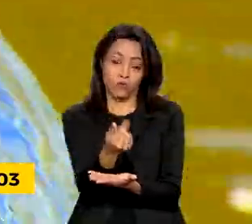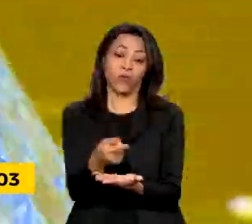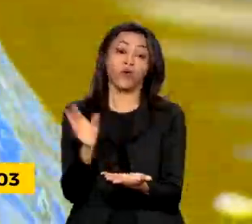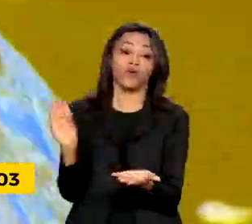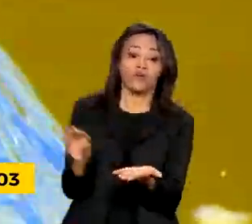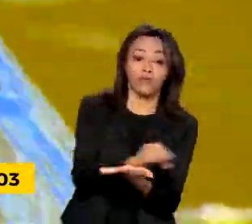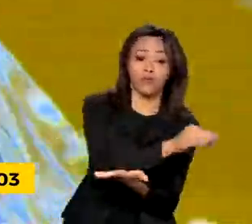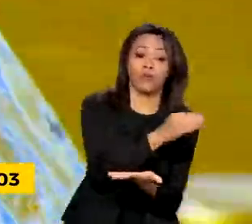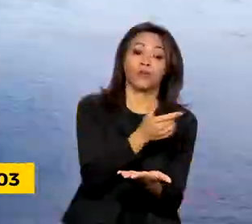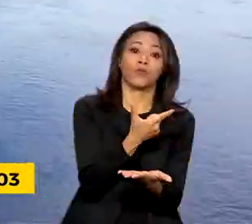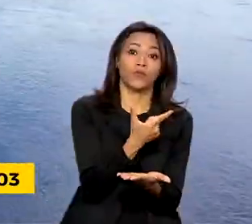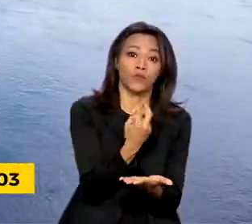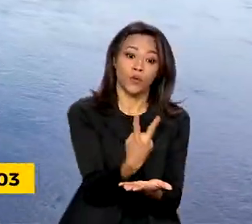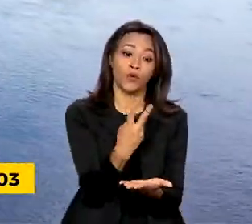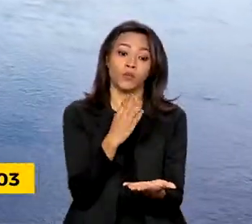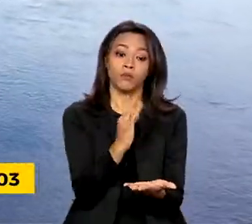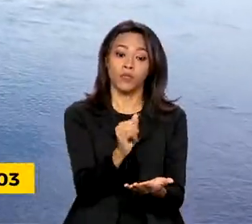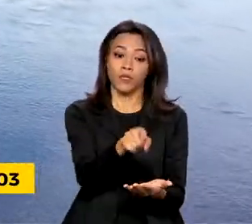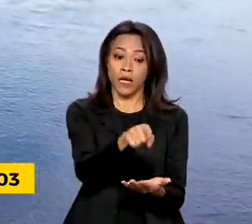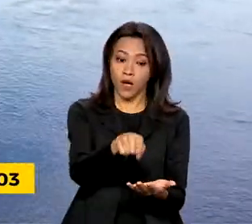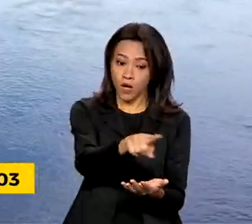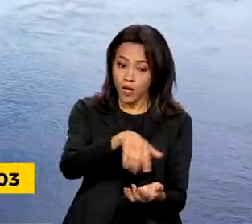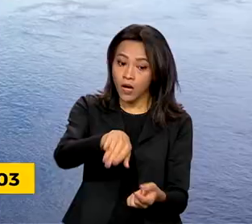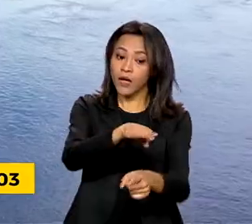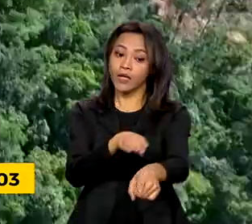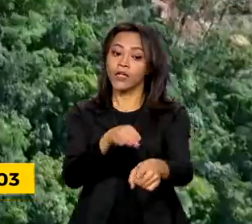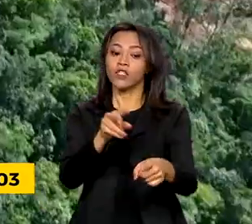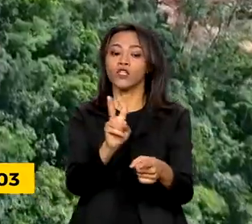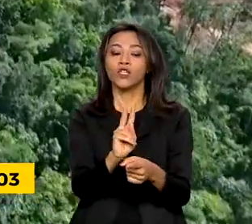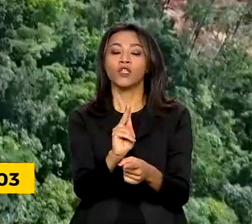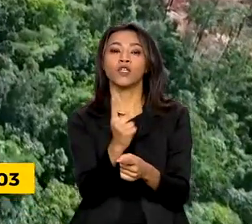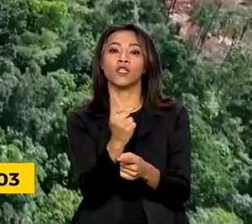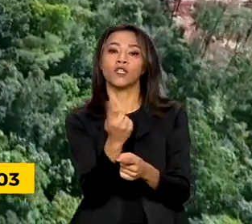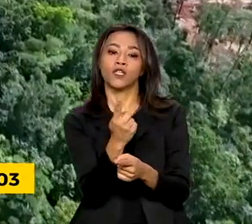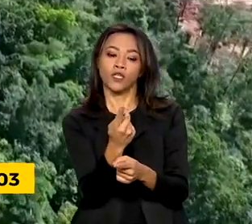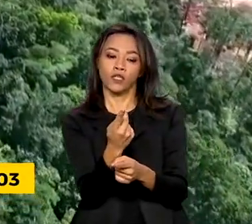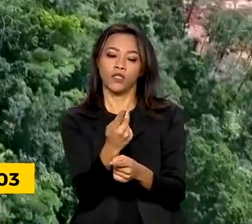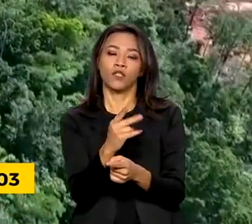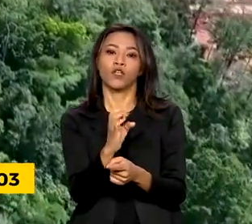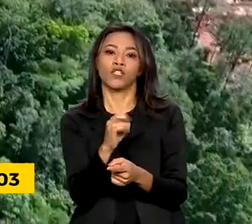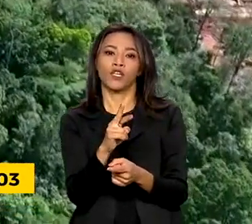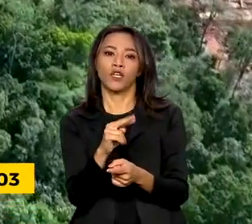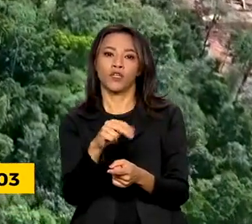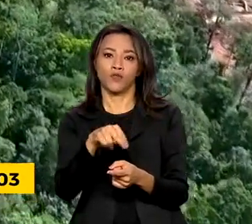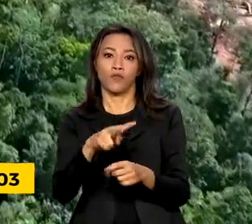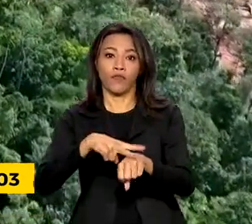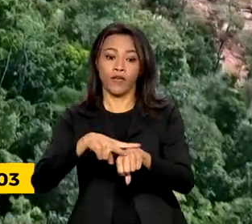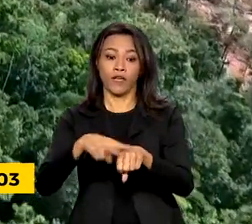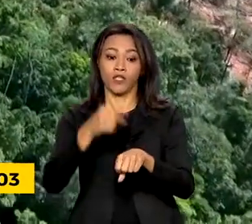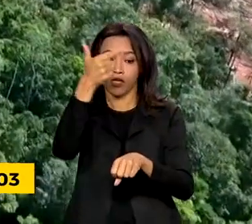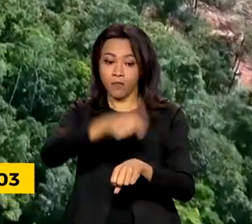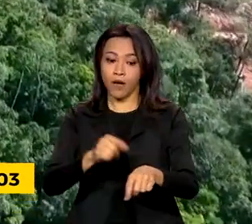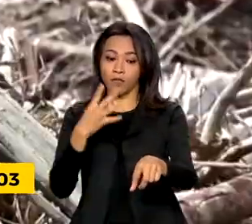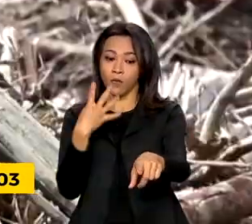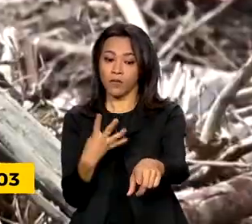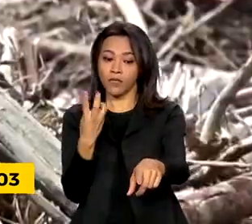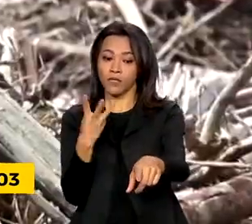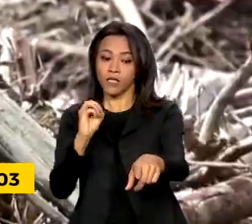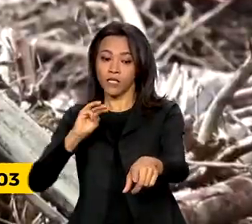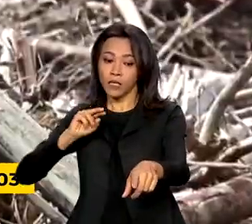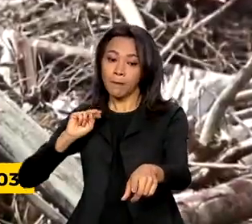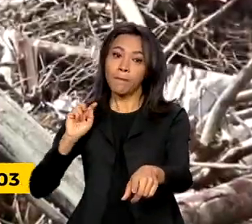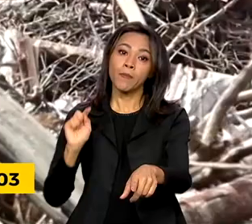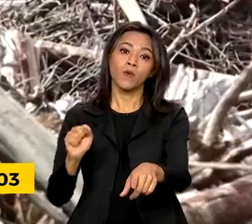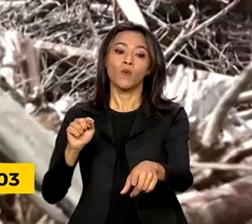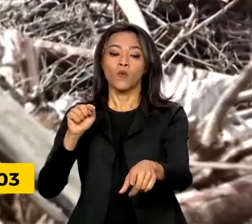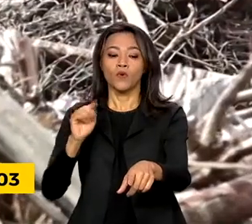bilhões de euros na produção de hidrogênio verde e mais 430 milhões de euros do plano de combate